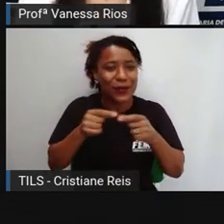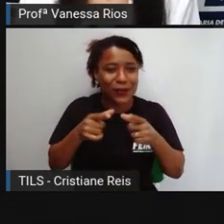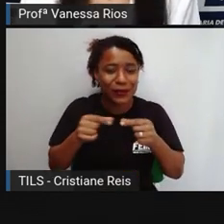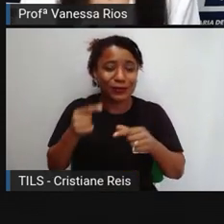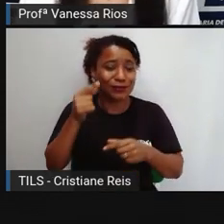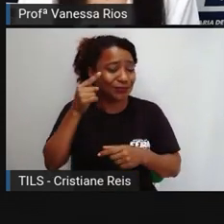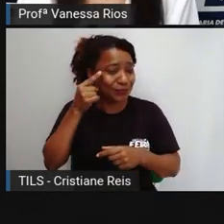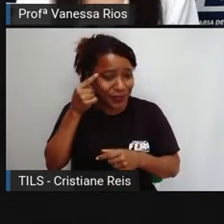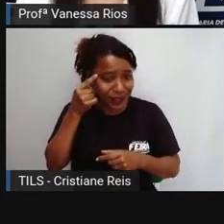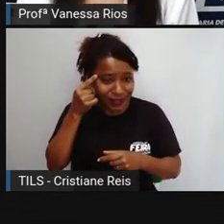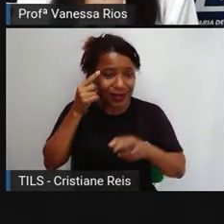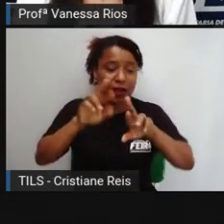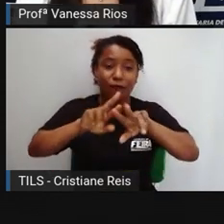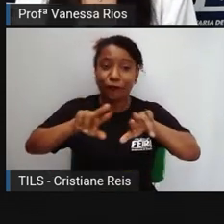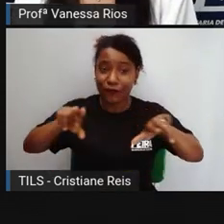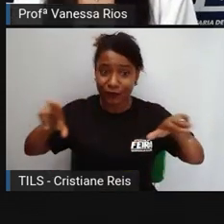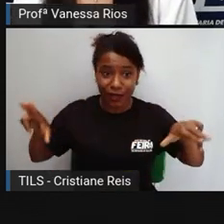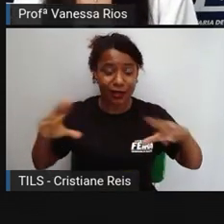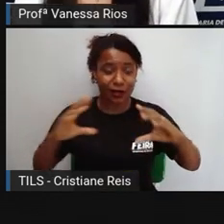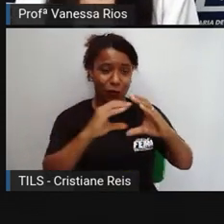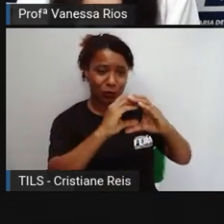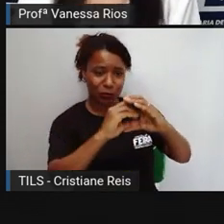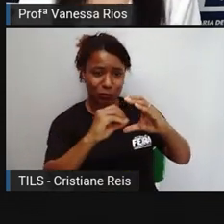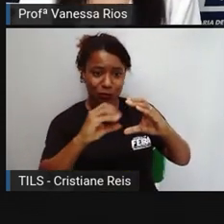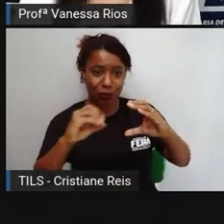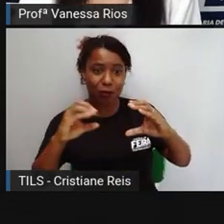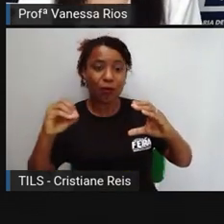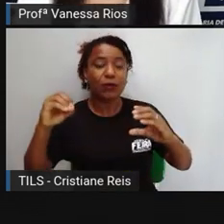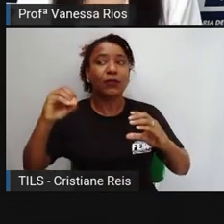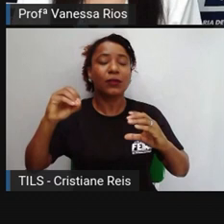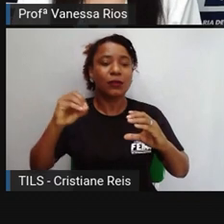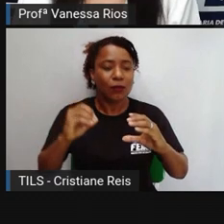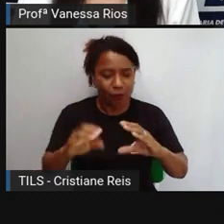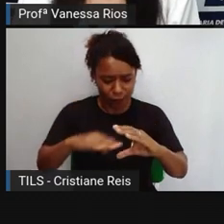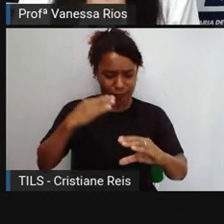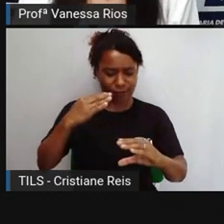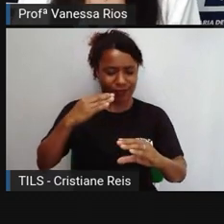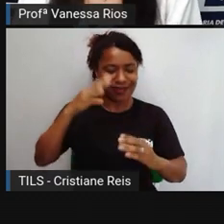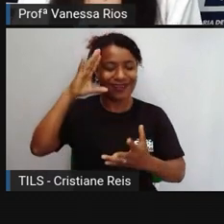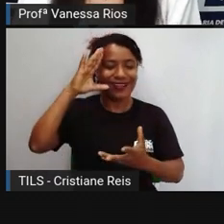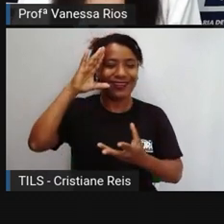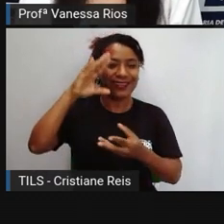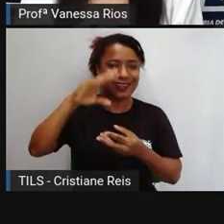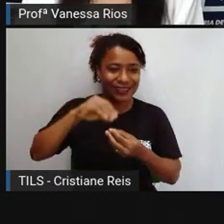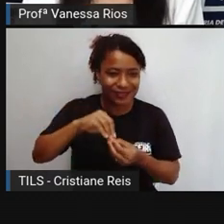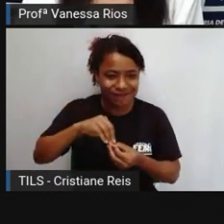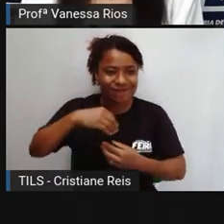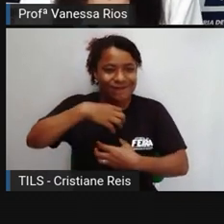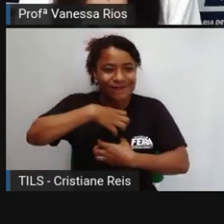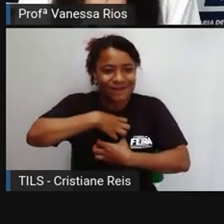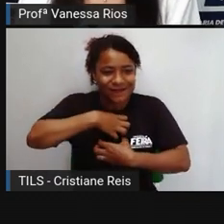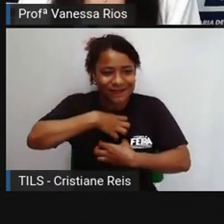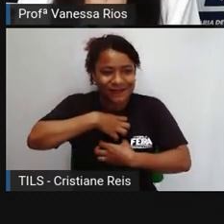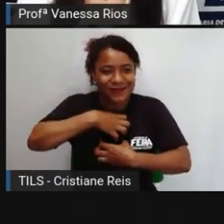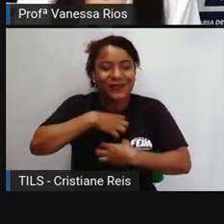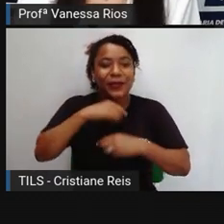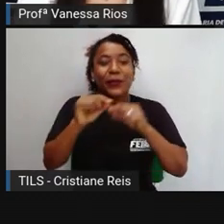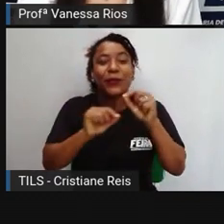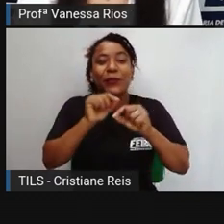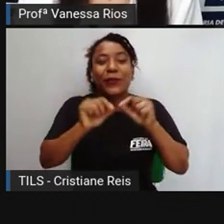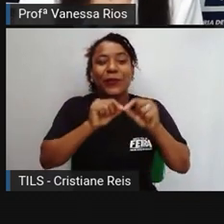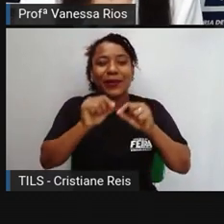né, mas podem e conseguem se comunicar através das imagens, né, das expressões trazidas